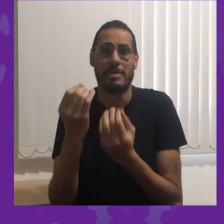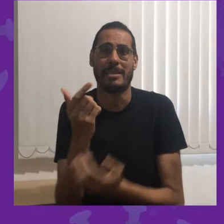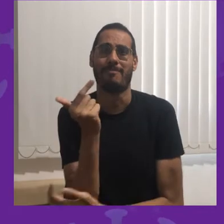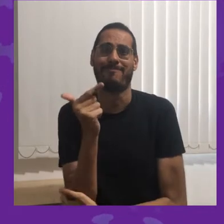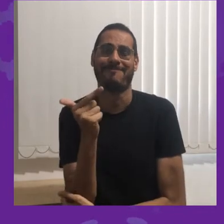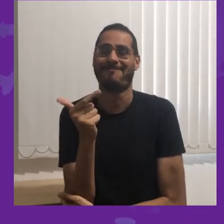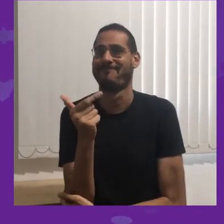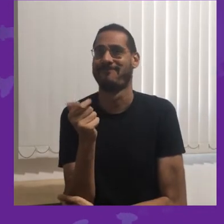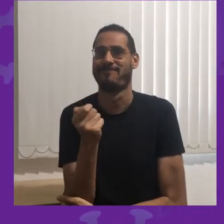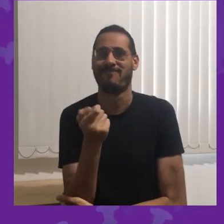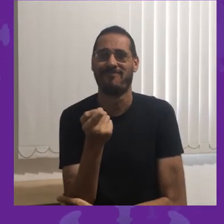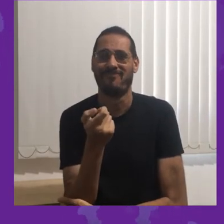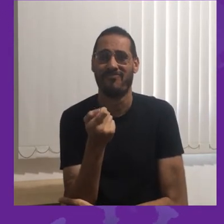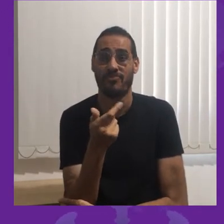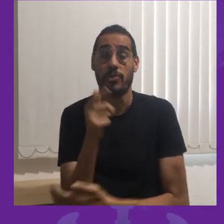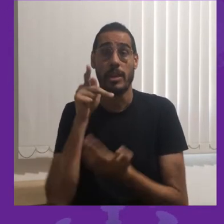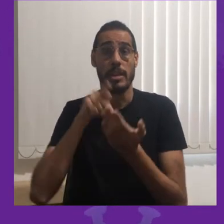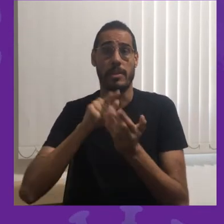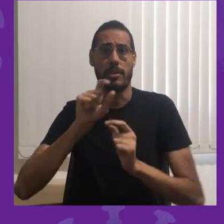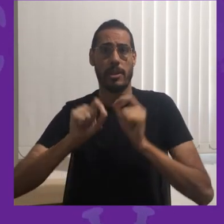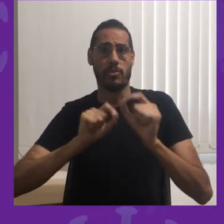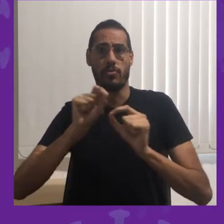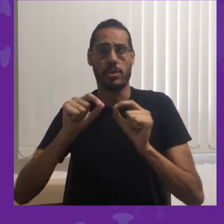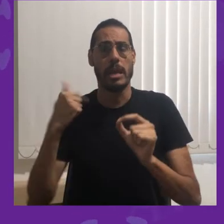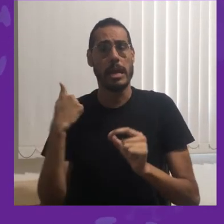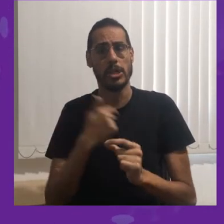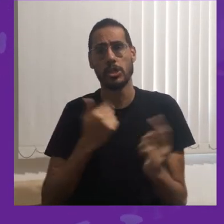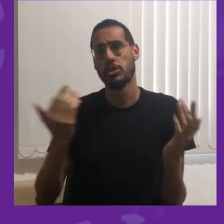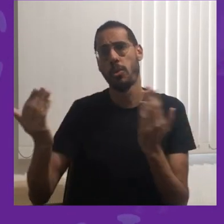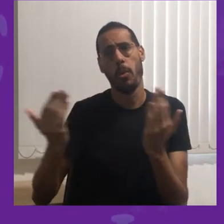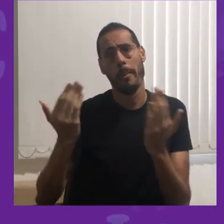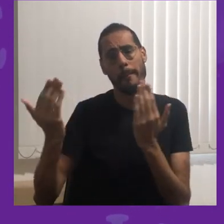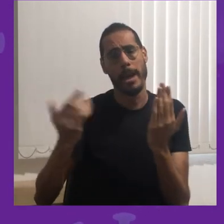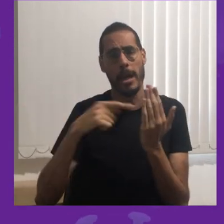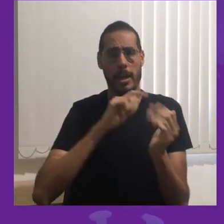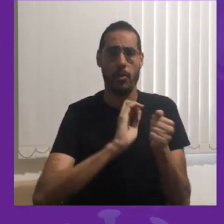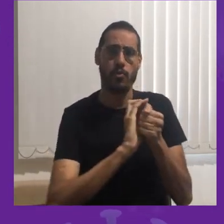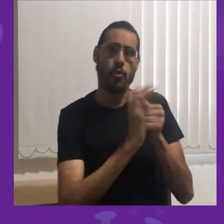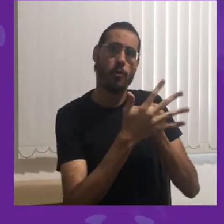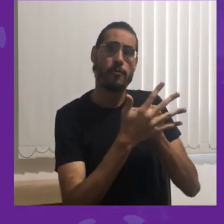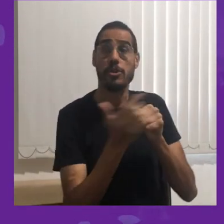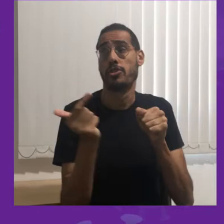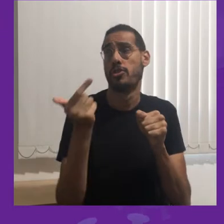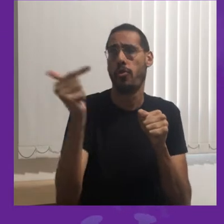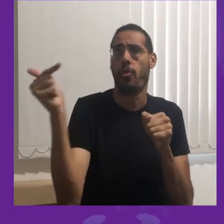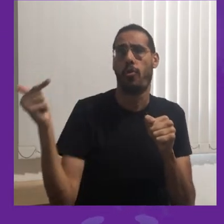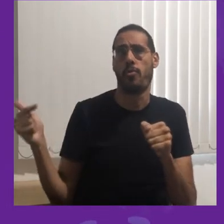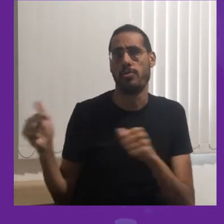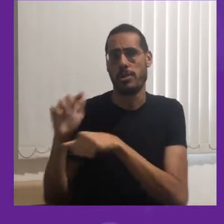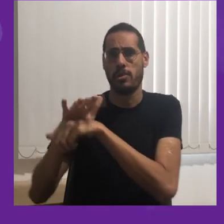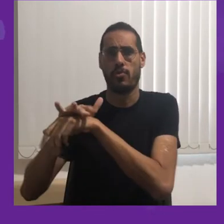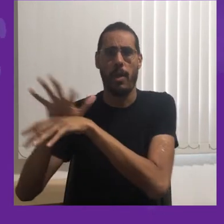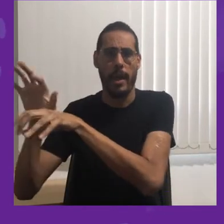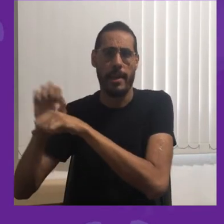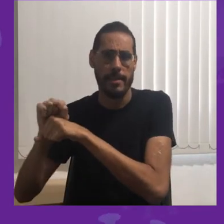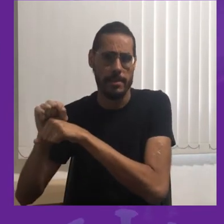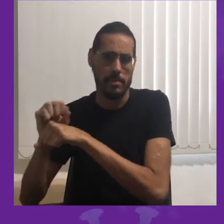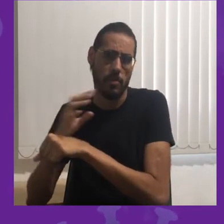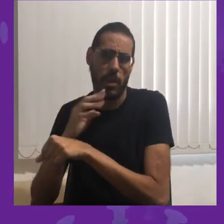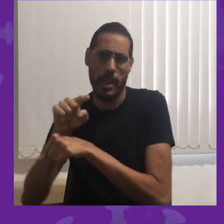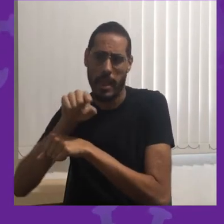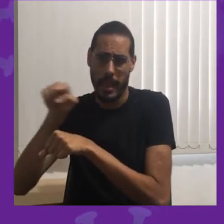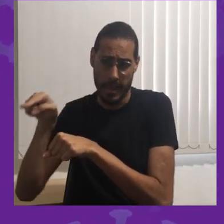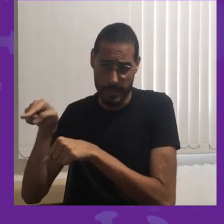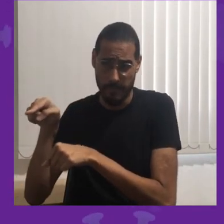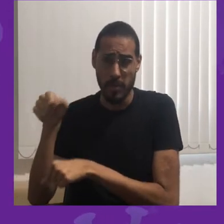Na verdade, nós temos feito correlação entre Covid e outras infecções semelhantes que nós conhecemos.